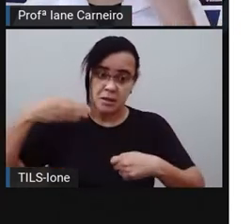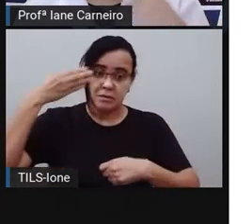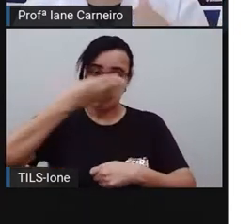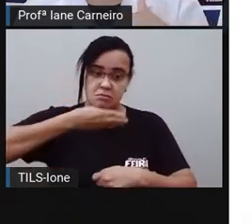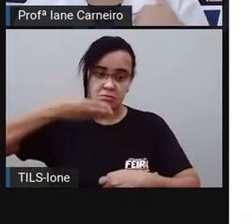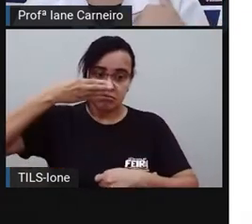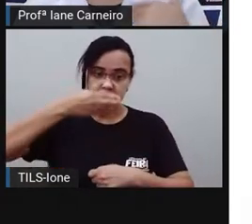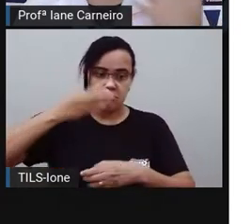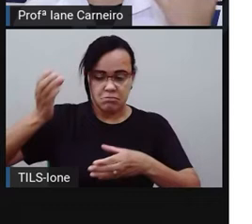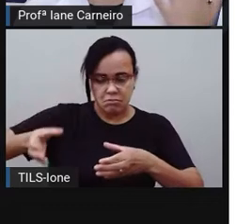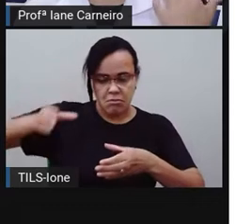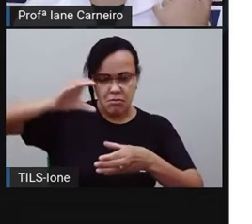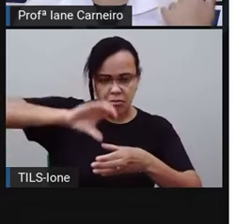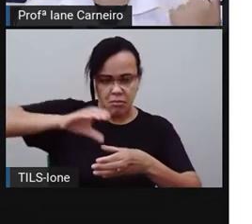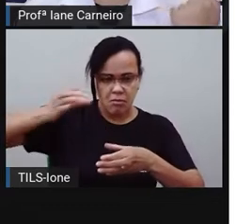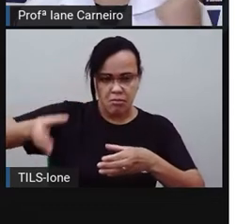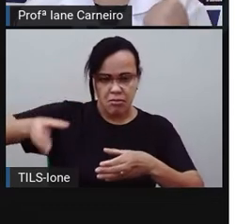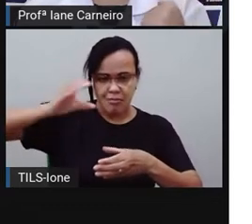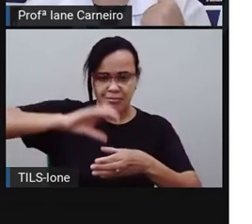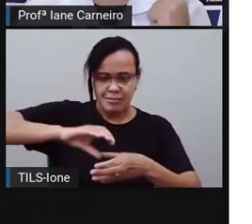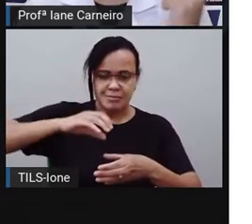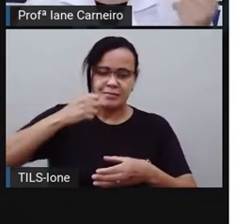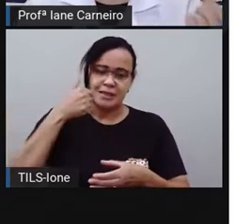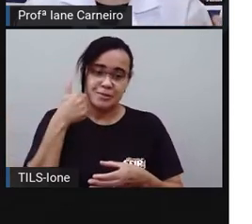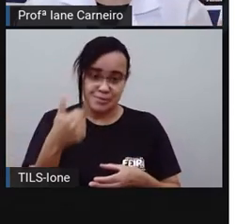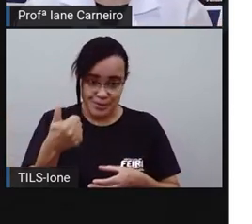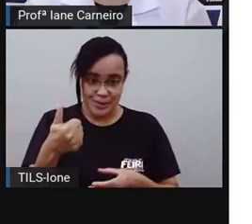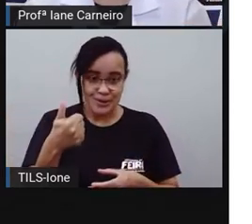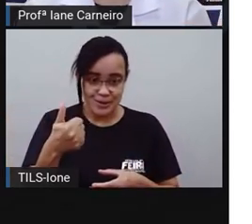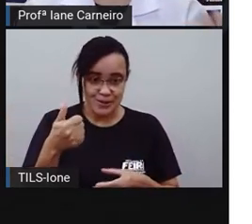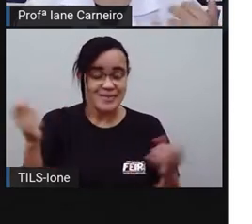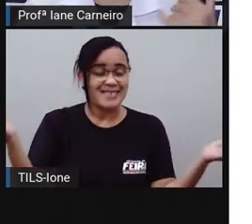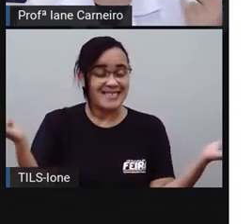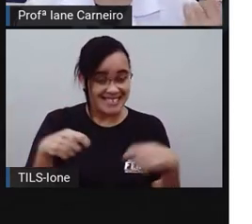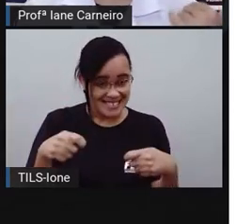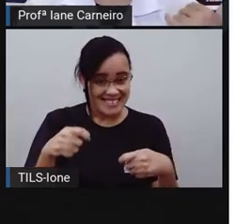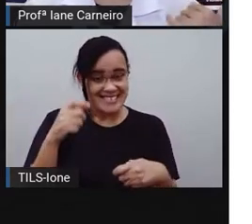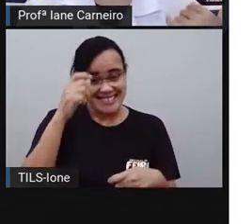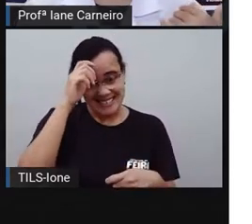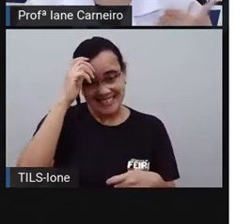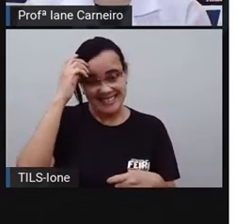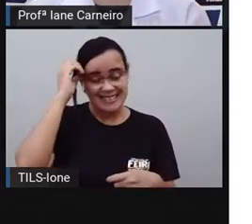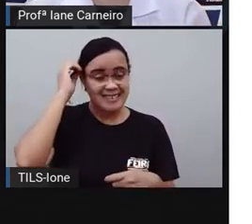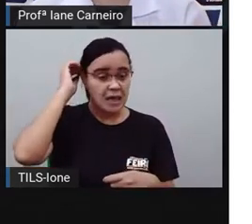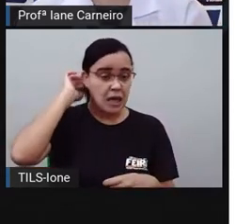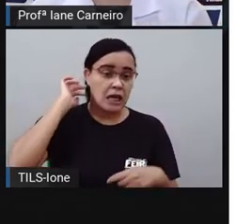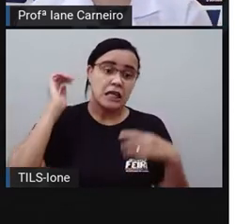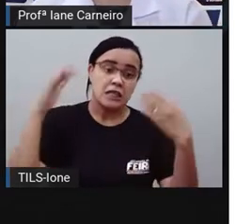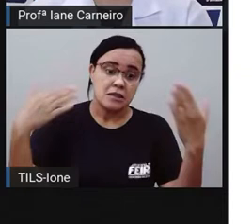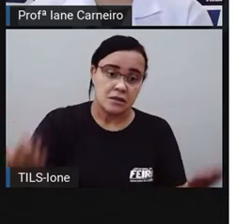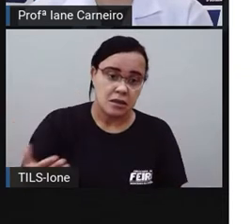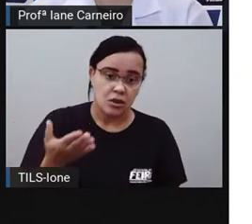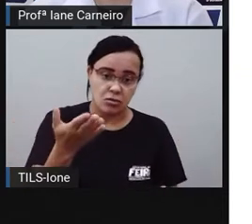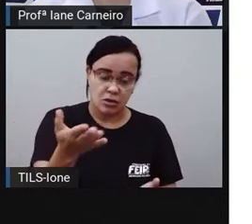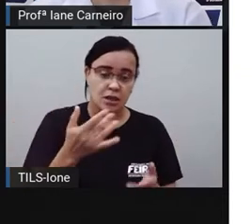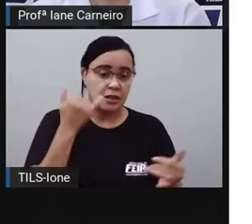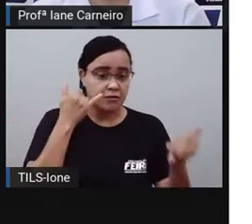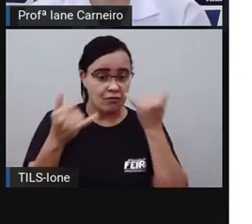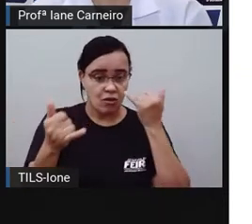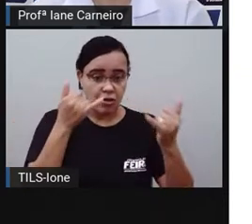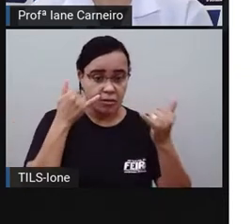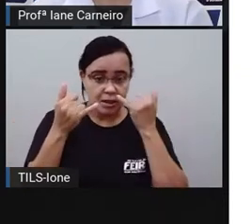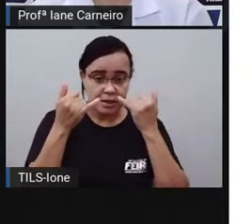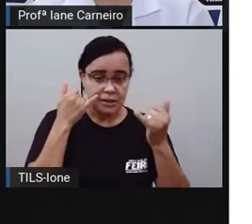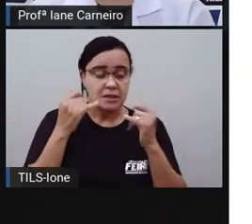a gosto aos poucos, até atingir o sabor desejado. Então esse aqui, que eu acabo de ler pra vocês, também é uma